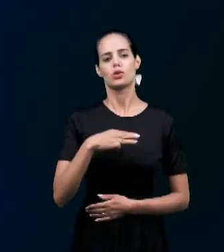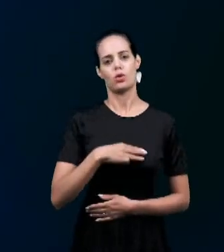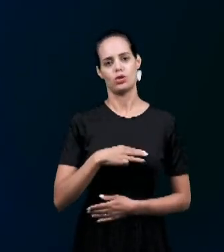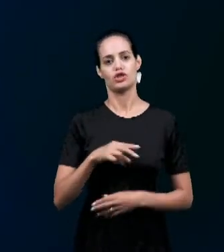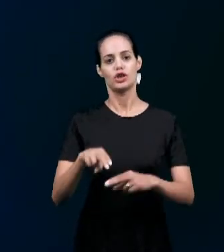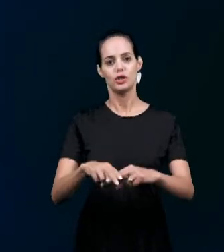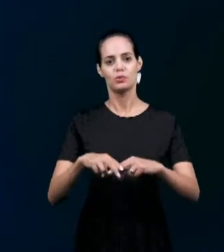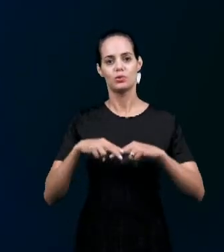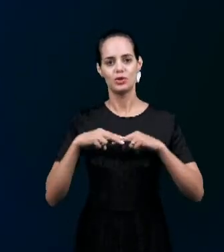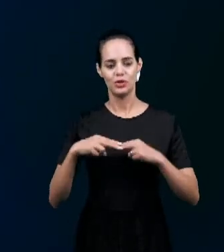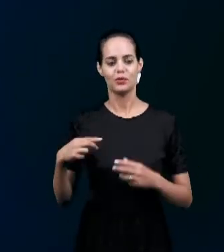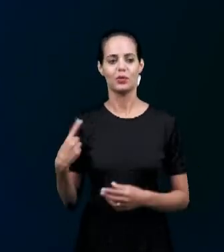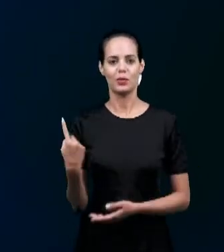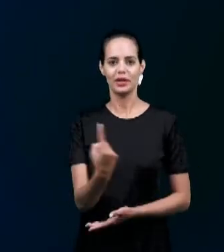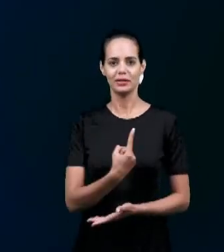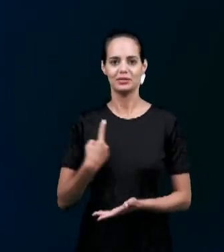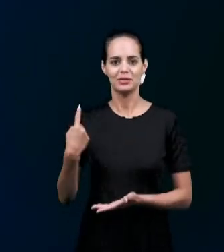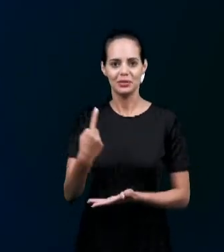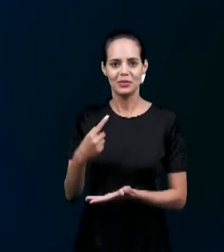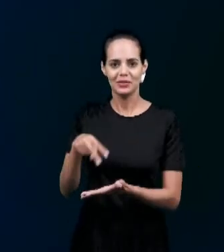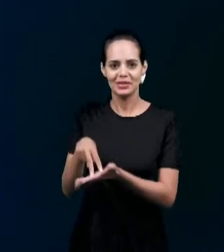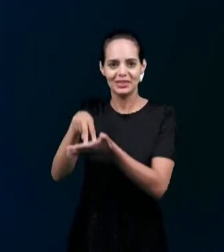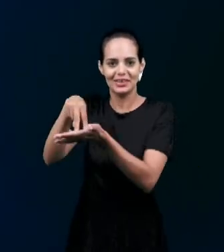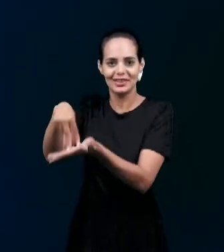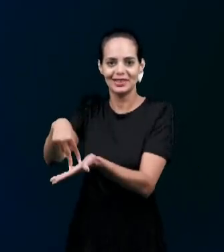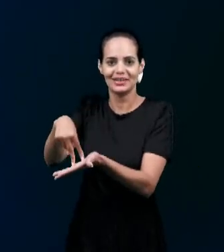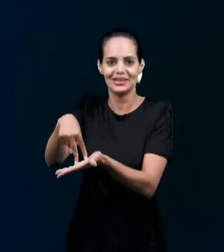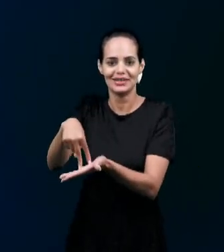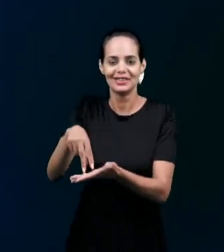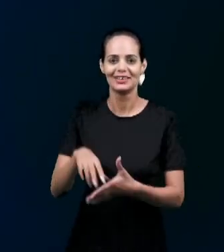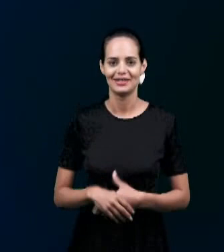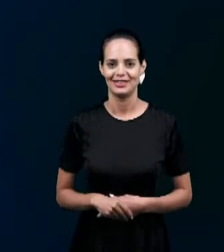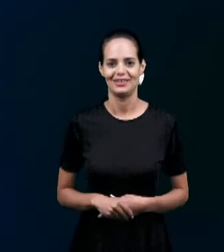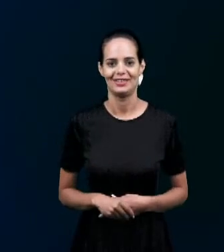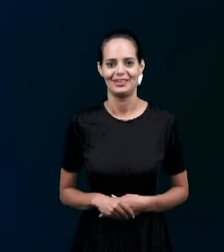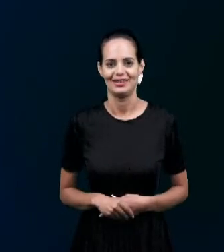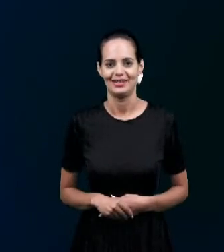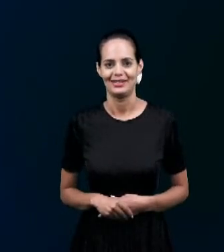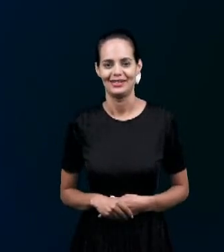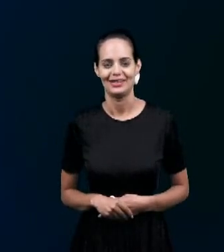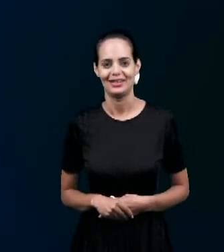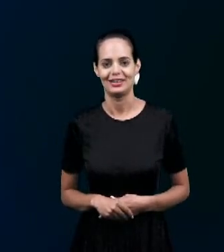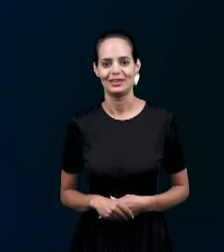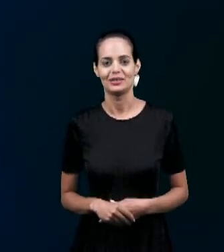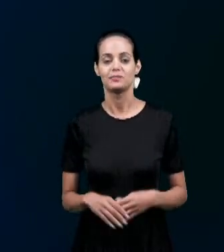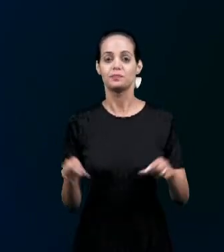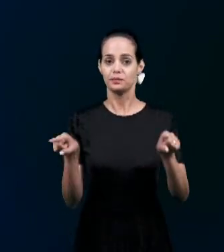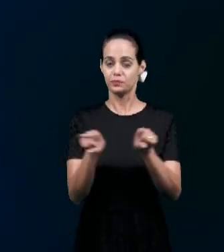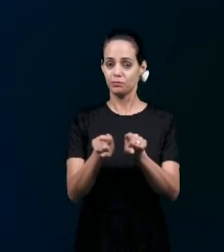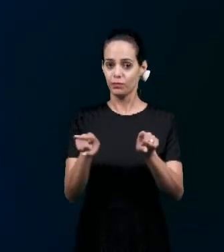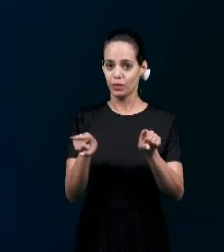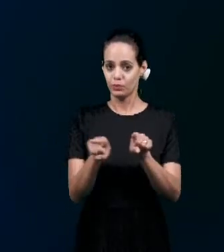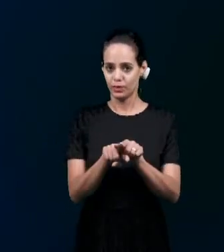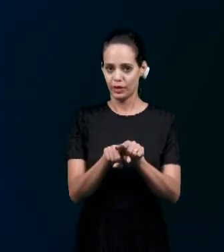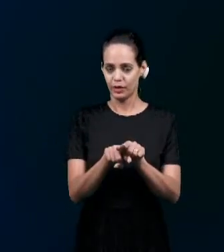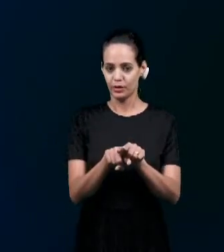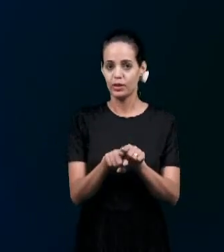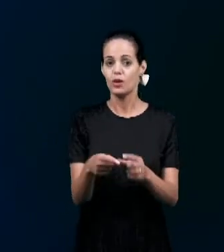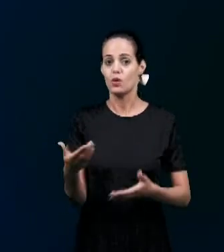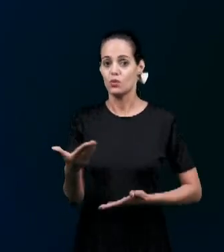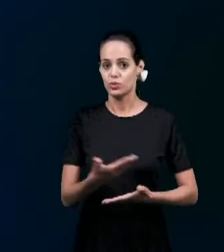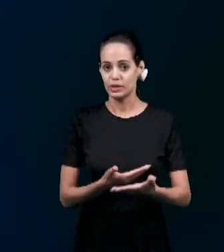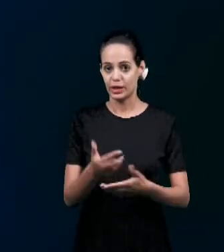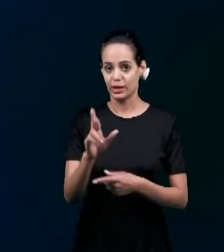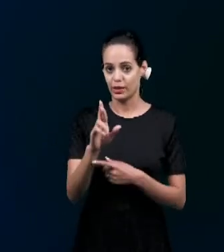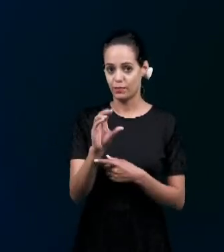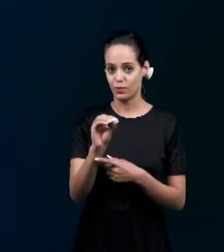Consumidos Depois também Eu quero ressaltar Aqui a expressão Usada Do nosso irmão Rodrigo Quando ele colocou Muito